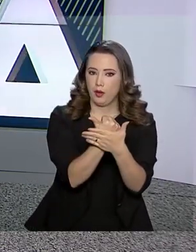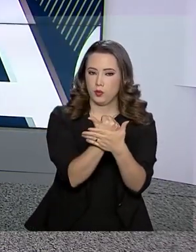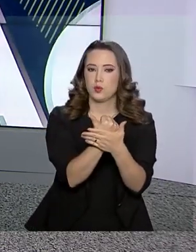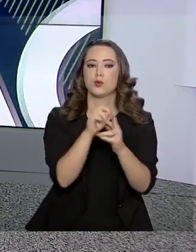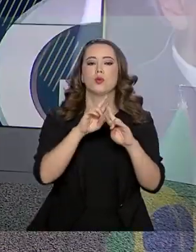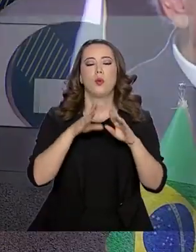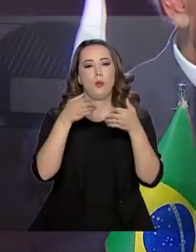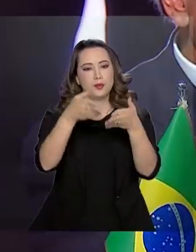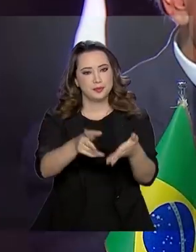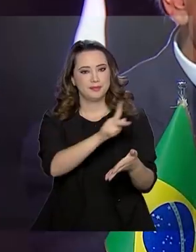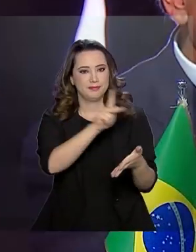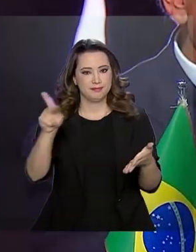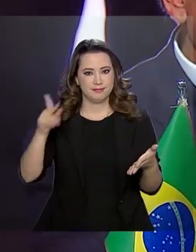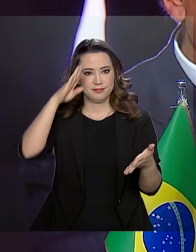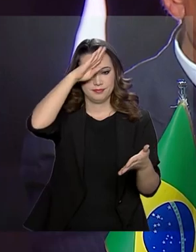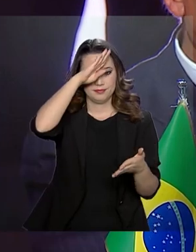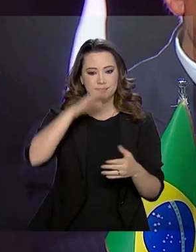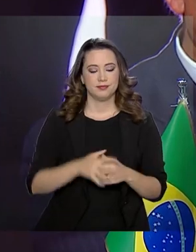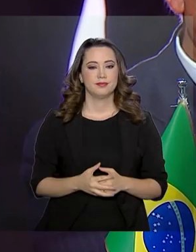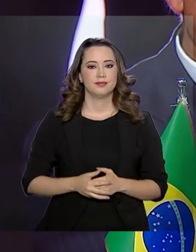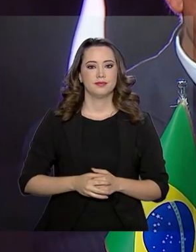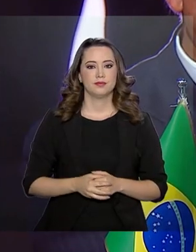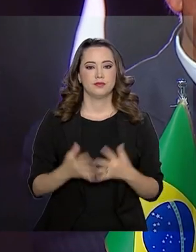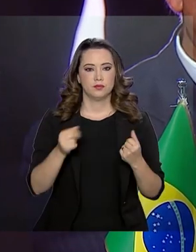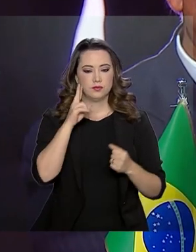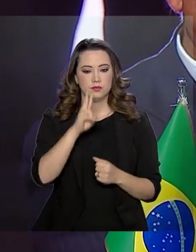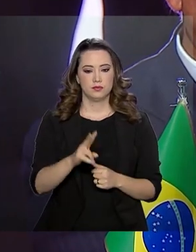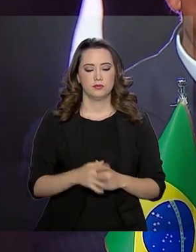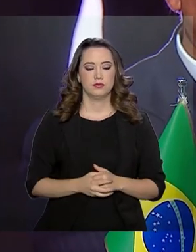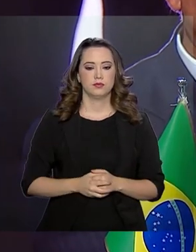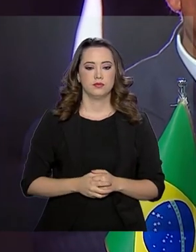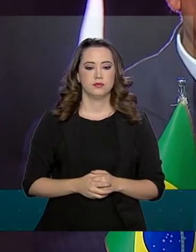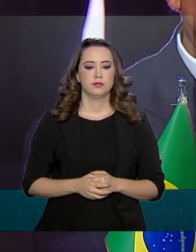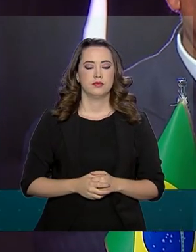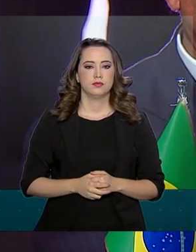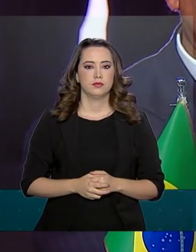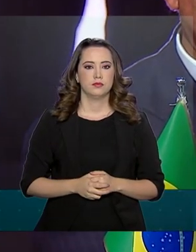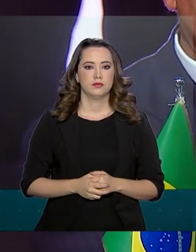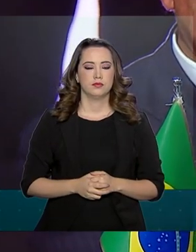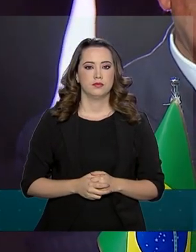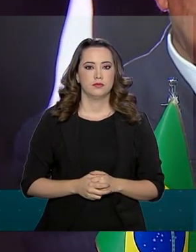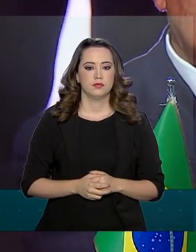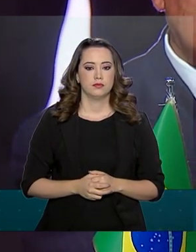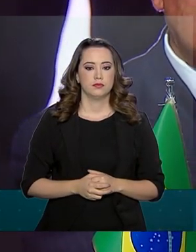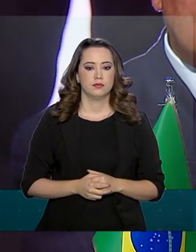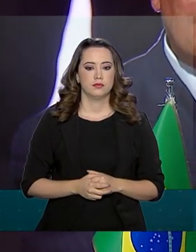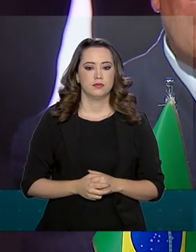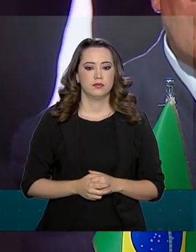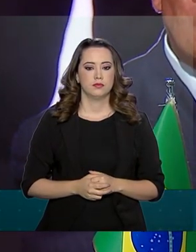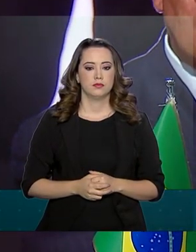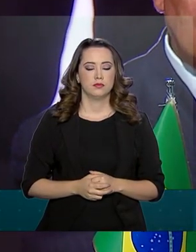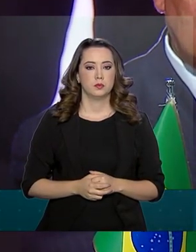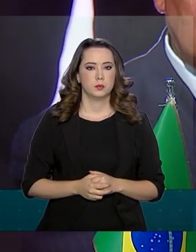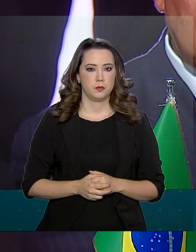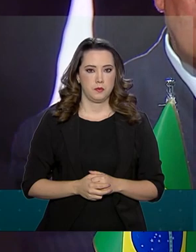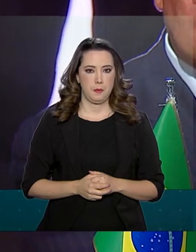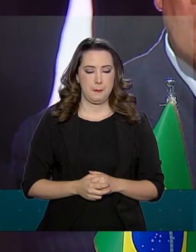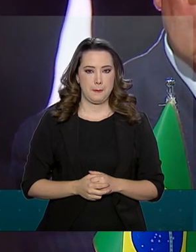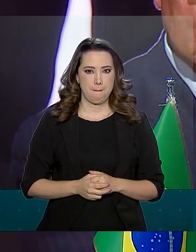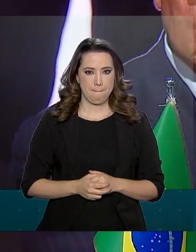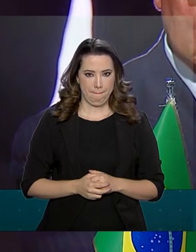com a participação do presidente Jair Bolsonaro. Vamos acompanhar. É um honro estar ao lado de vocês,